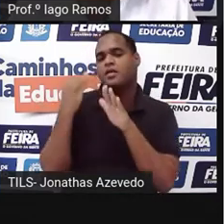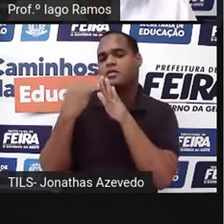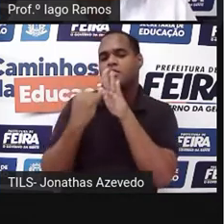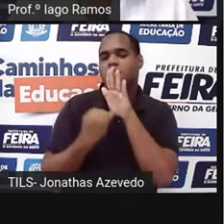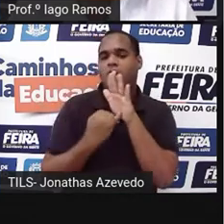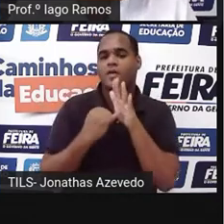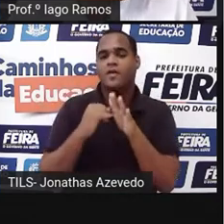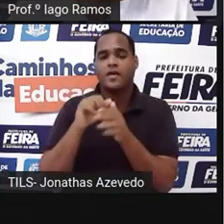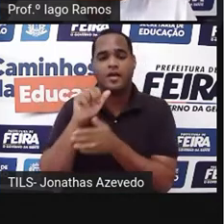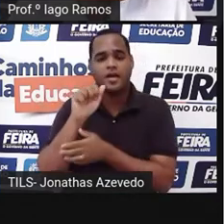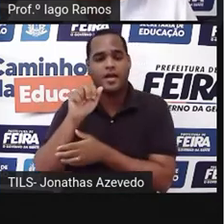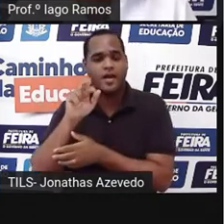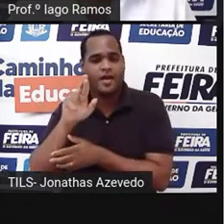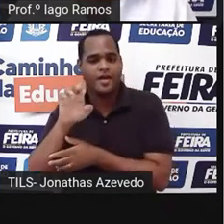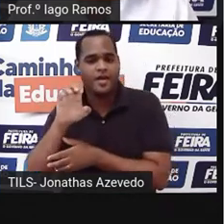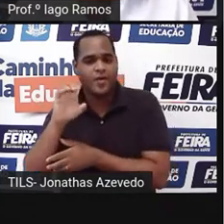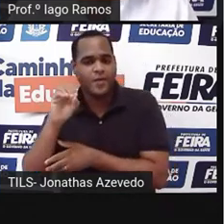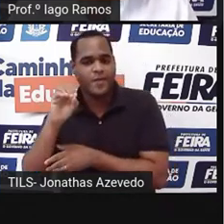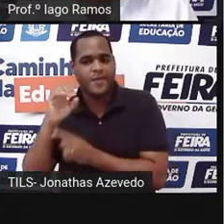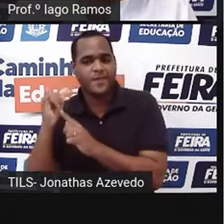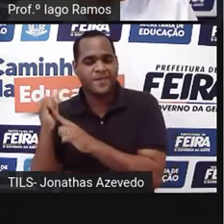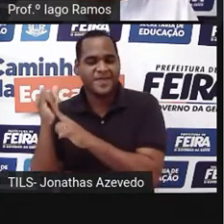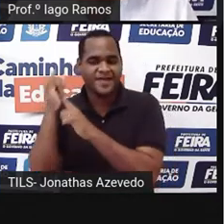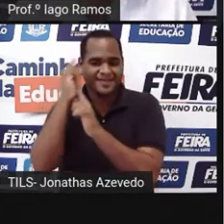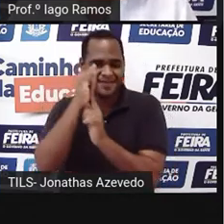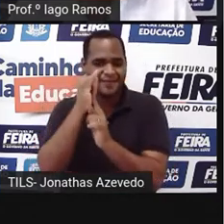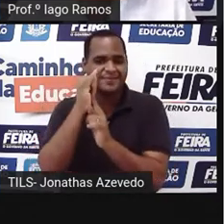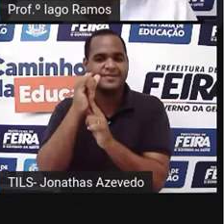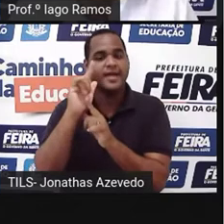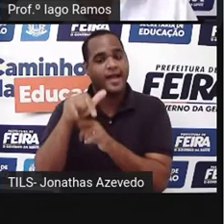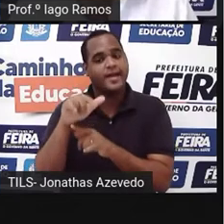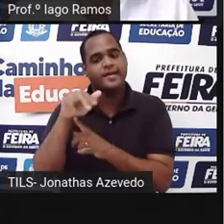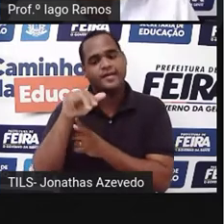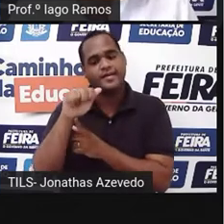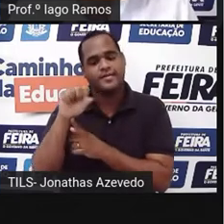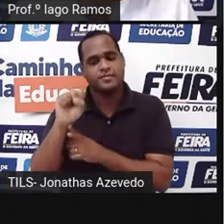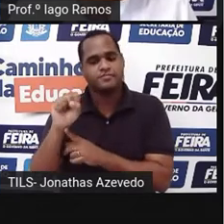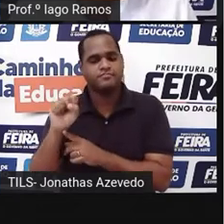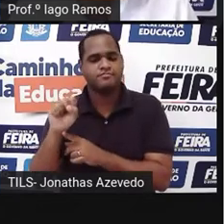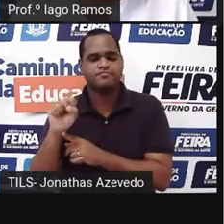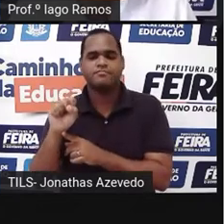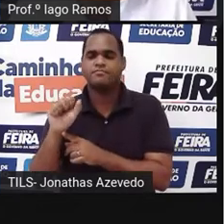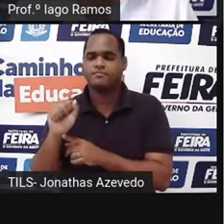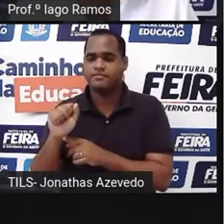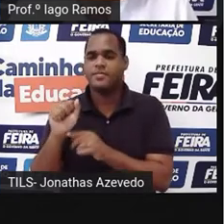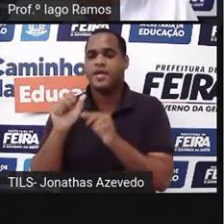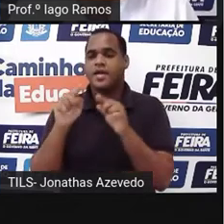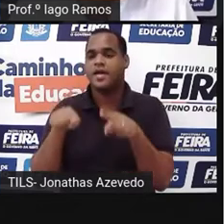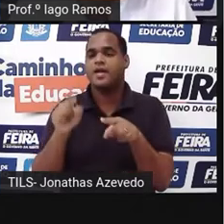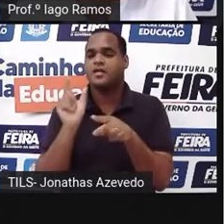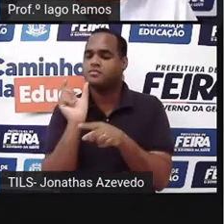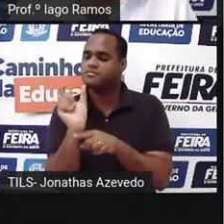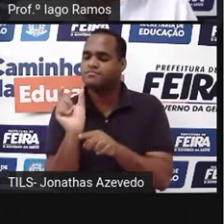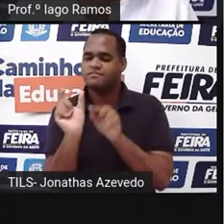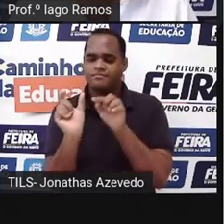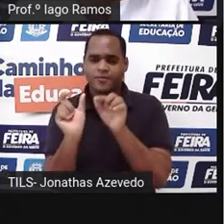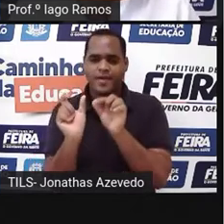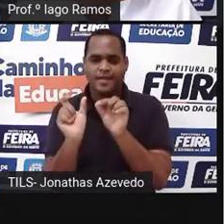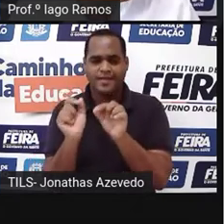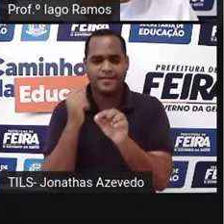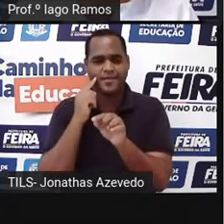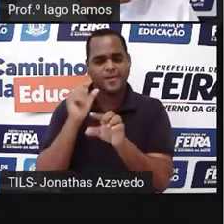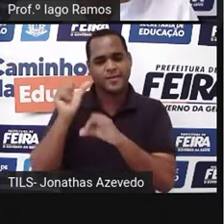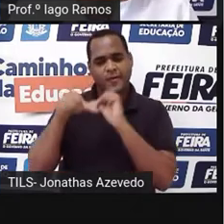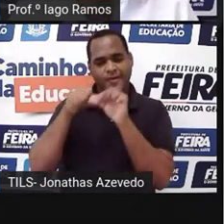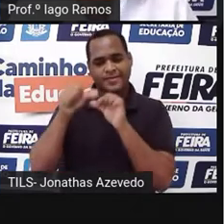aeroespacial, que é a NASA, certo? E essas siglas da palavra NASA, traduzida para o